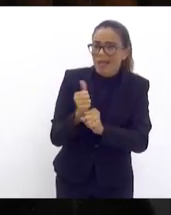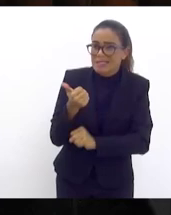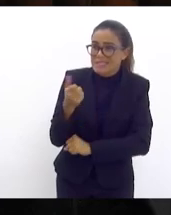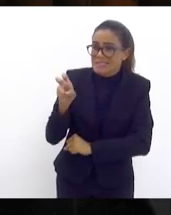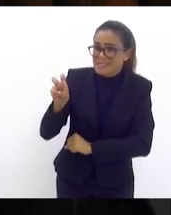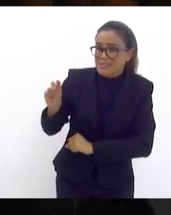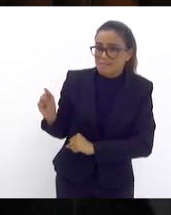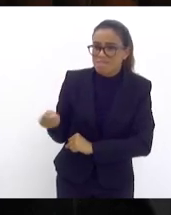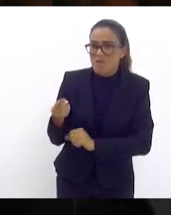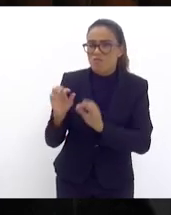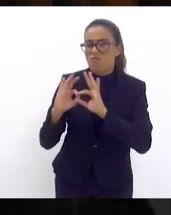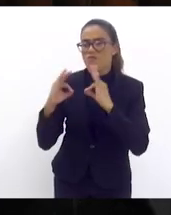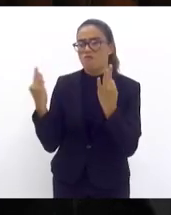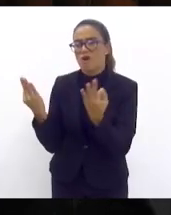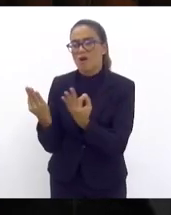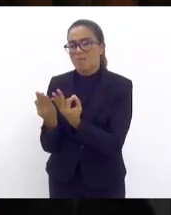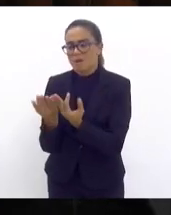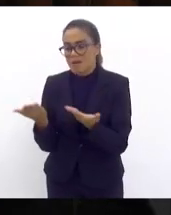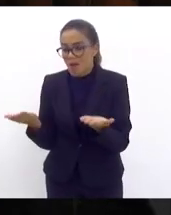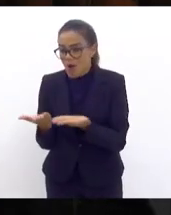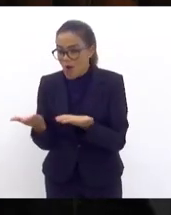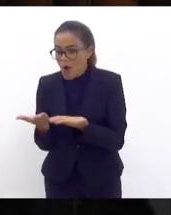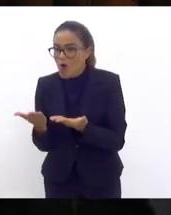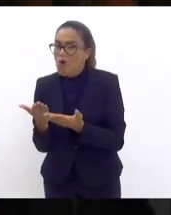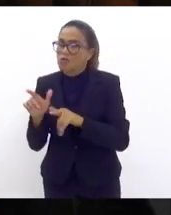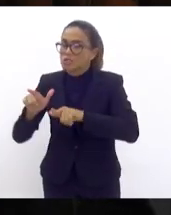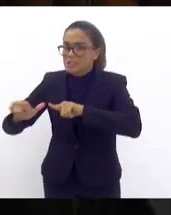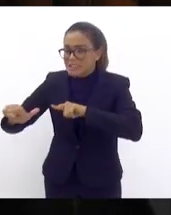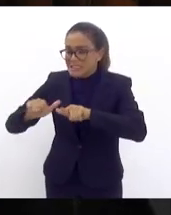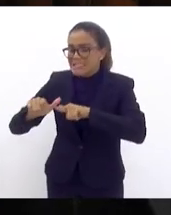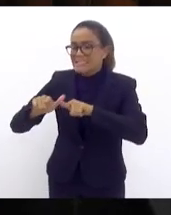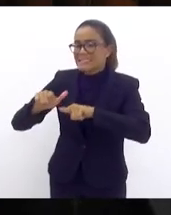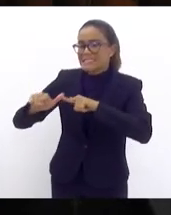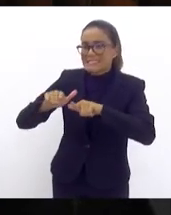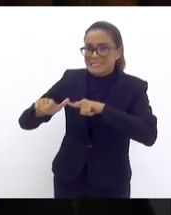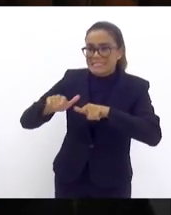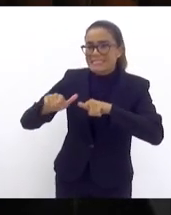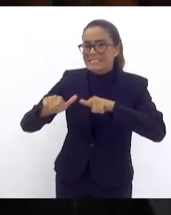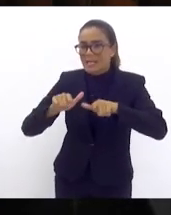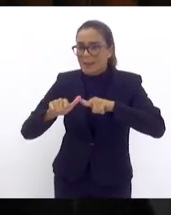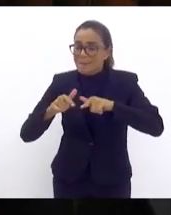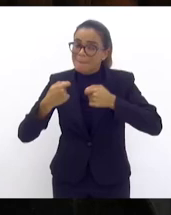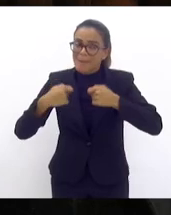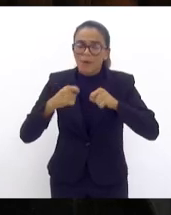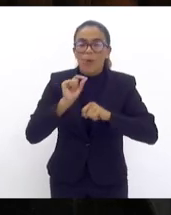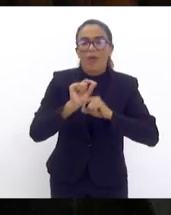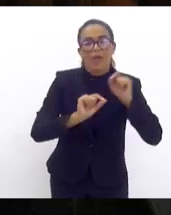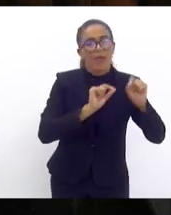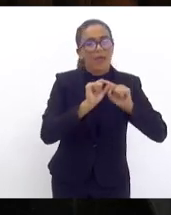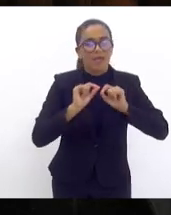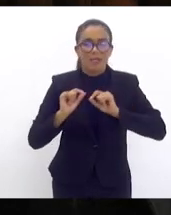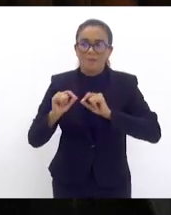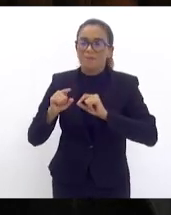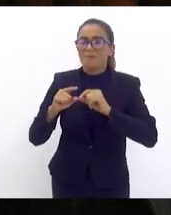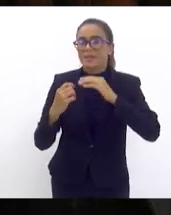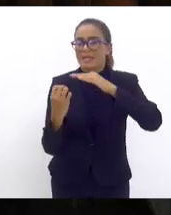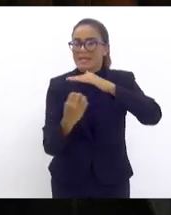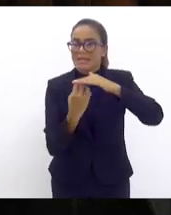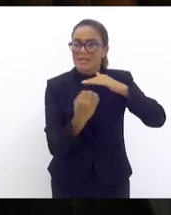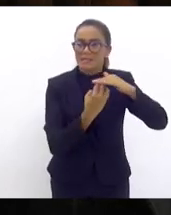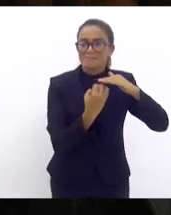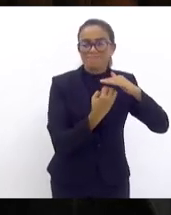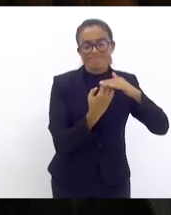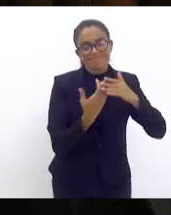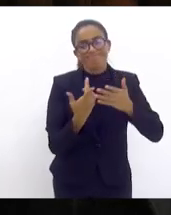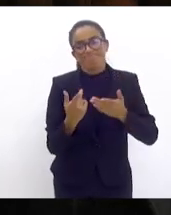famílias que estão hoje empregadas e que dependem dessas empresas que eu acabei de falar aqui provavelmente